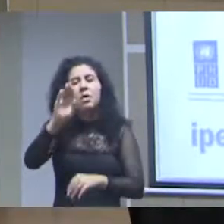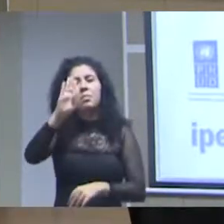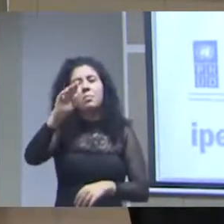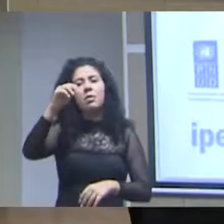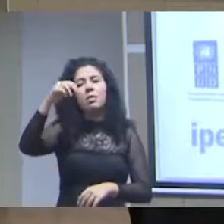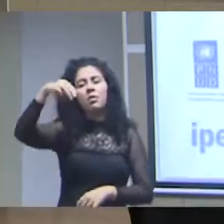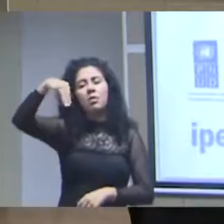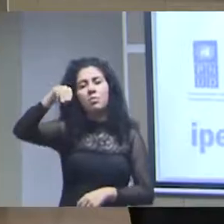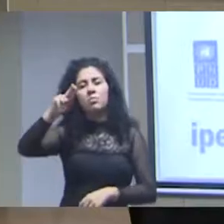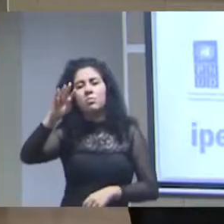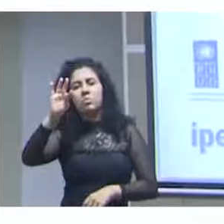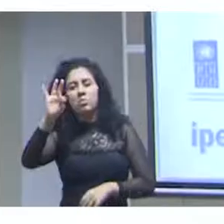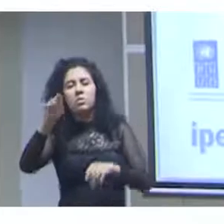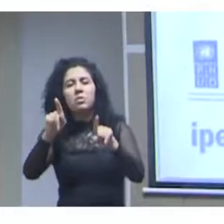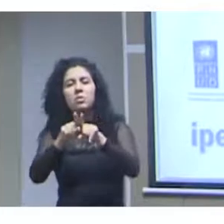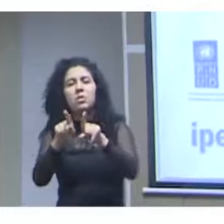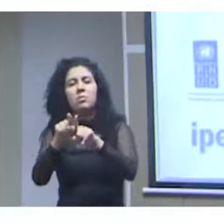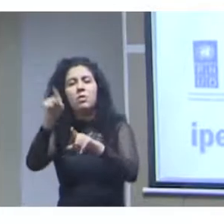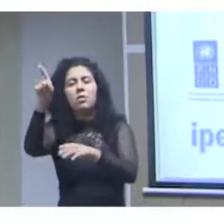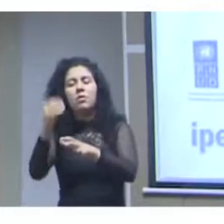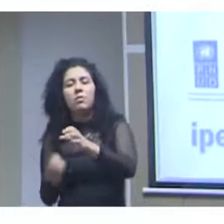João Pinheiro do governo de Minas Gerais